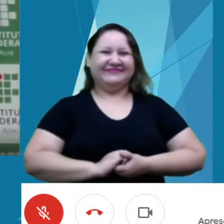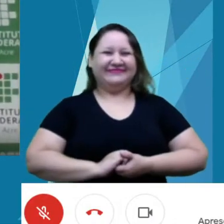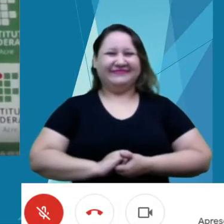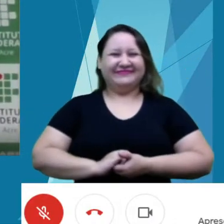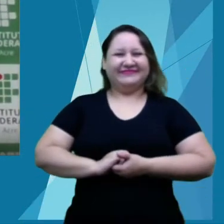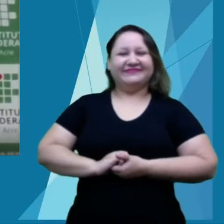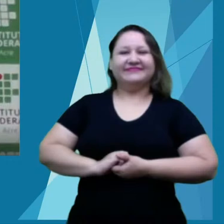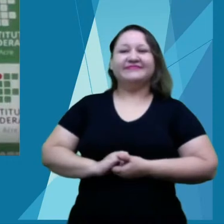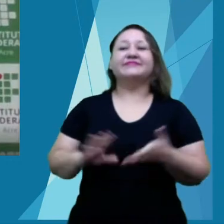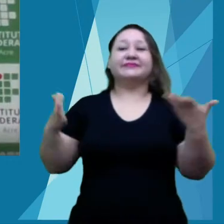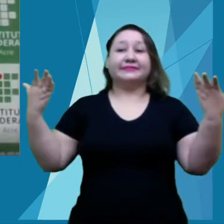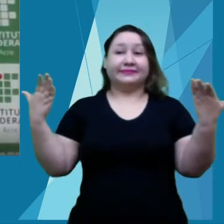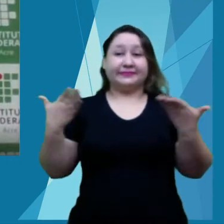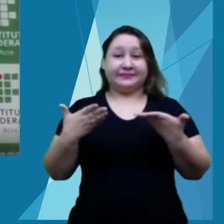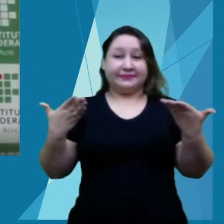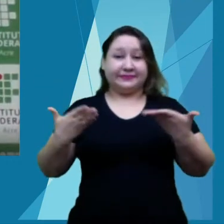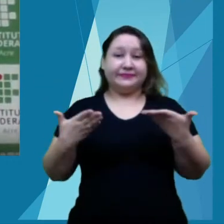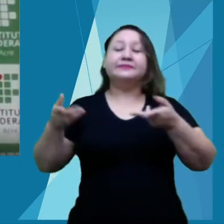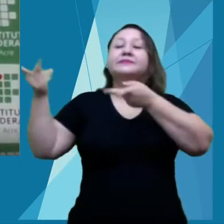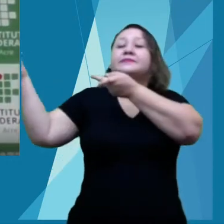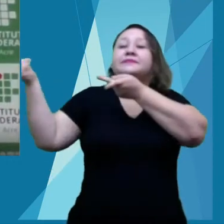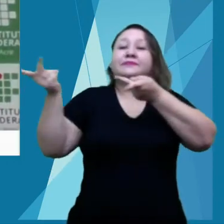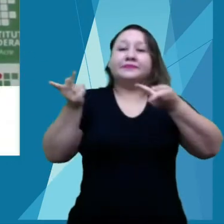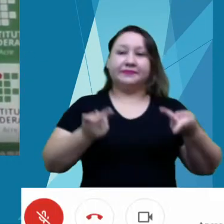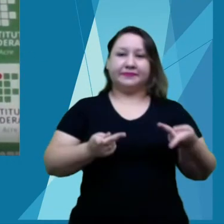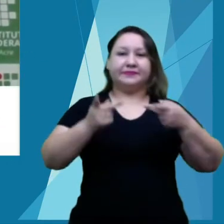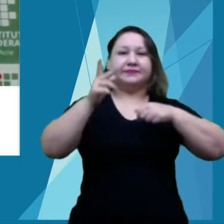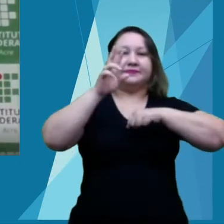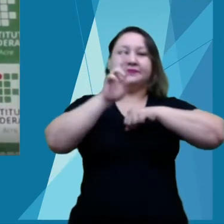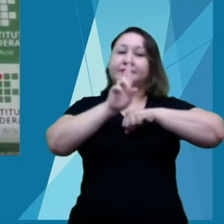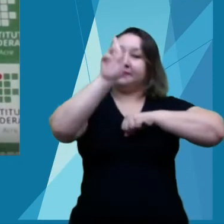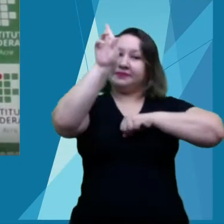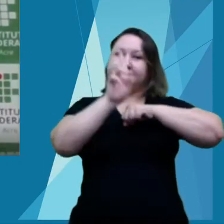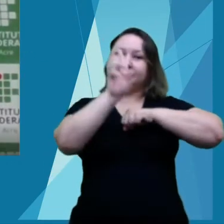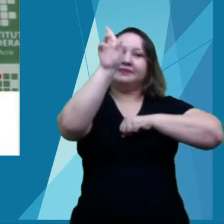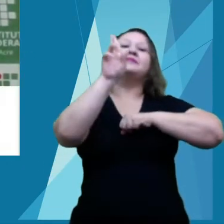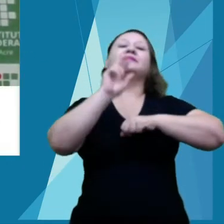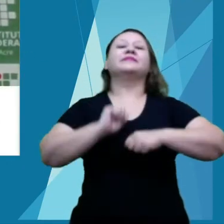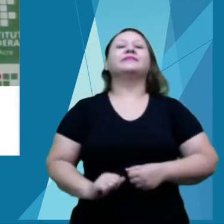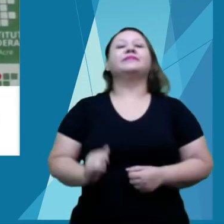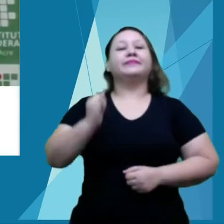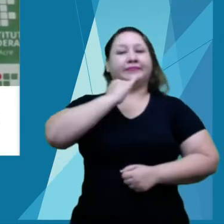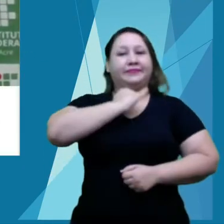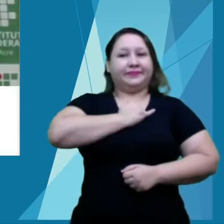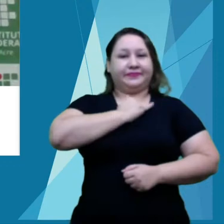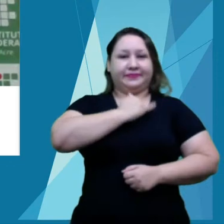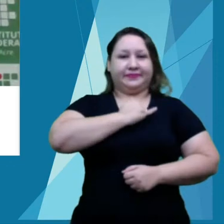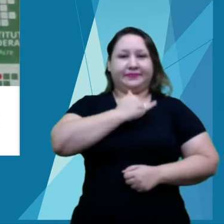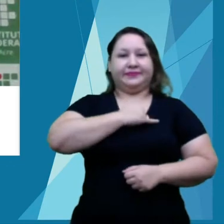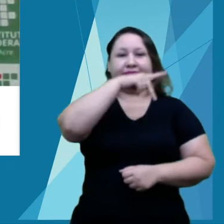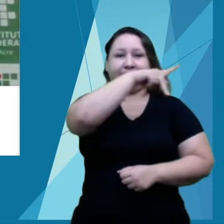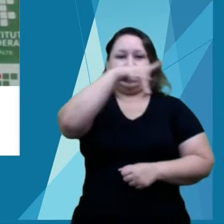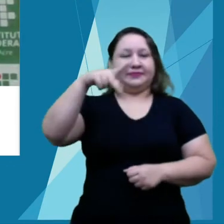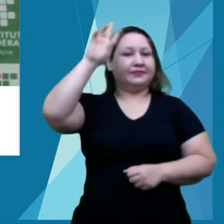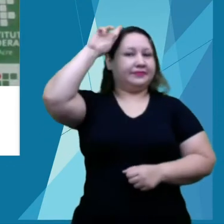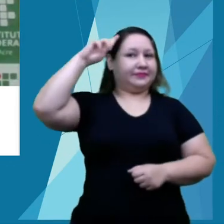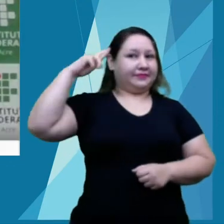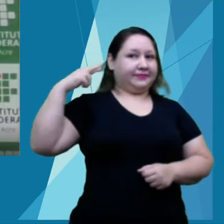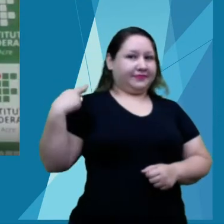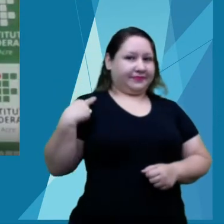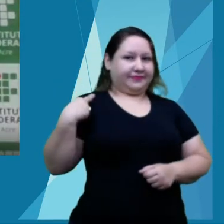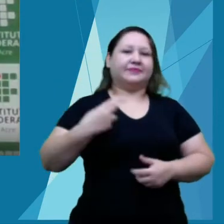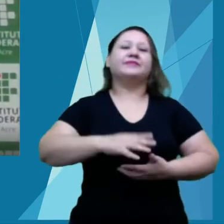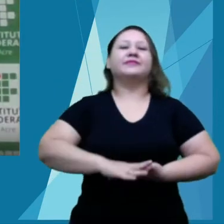Neste momento, convidamos a reitora do Instituto Federal do Agri, professora Rosana Cavalcante dos Santos,